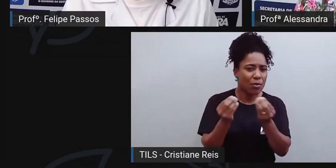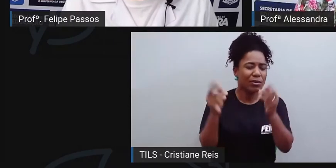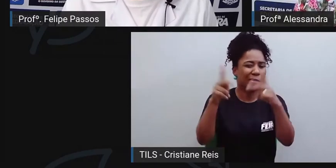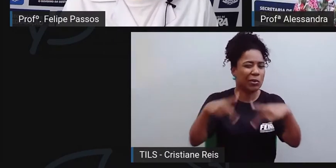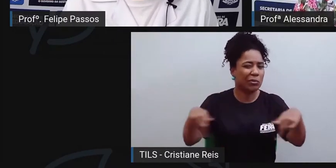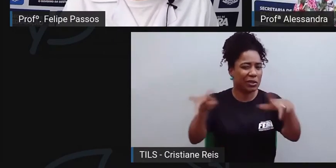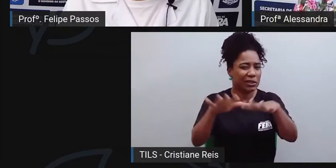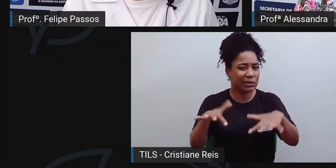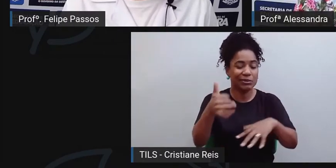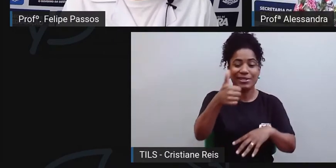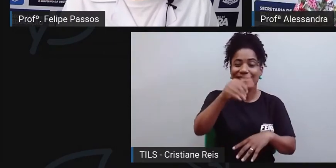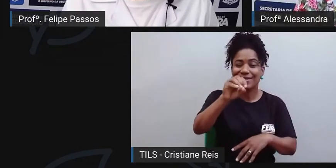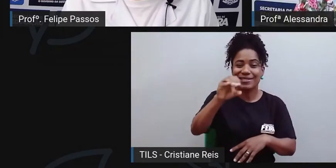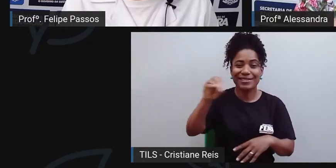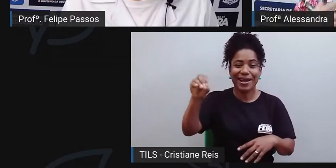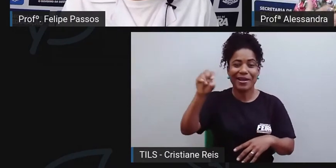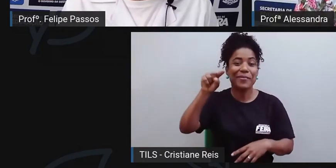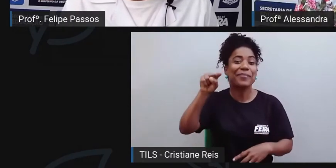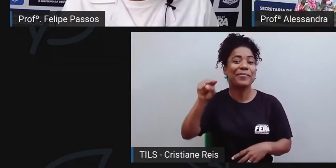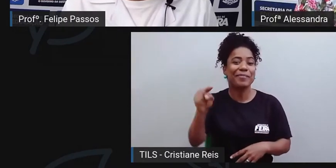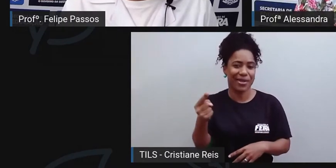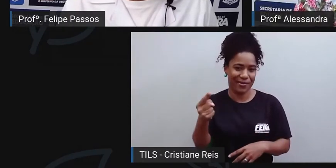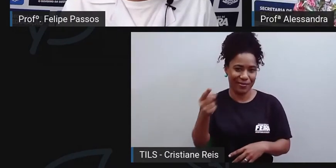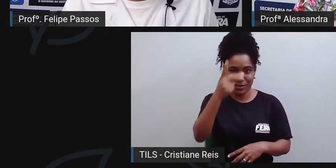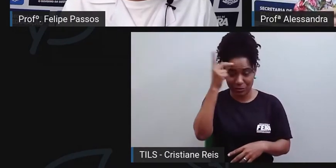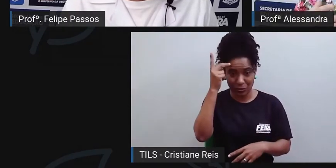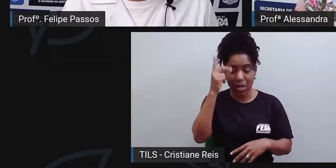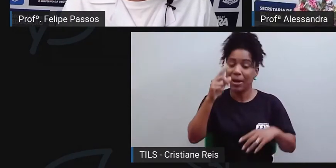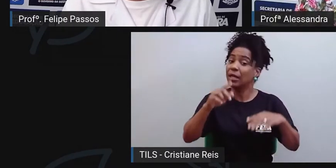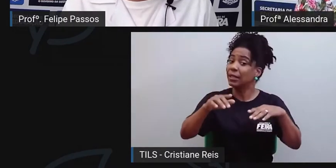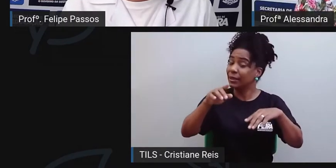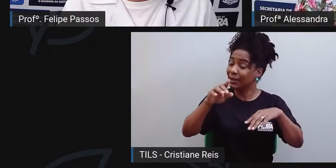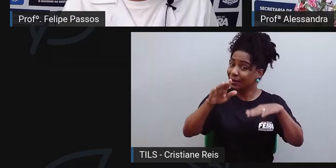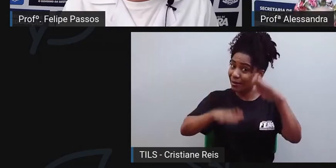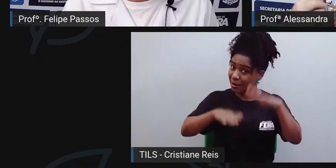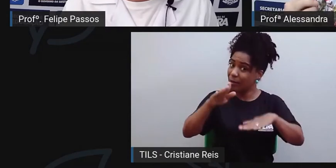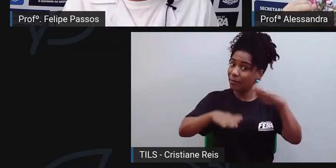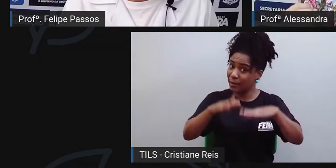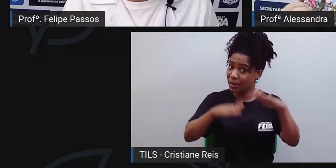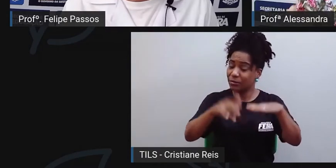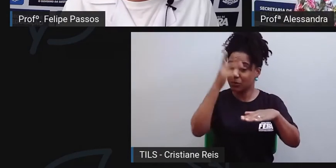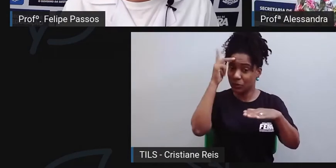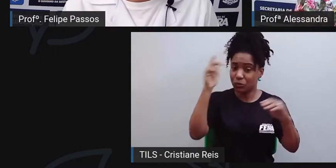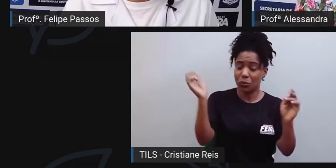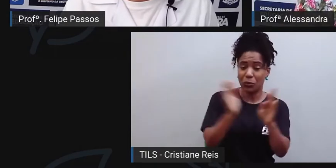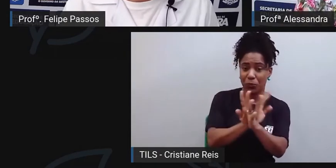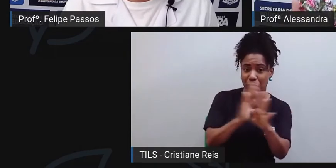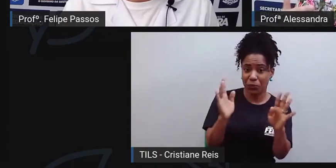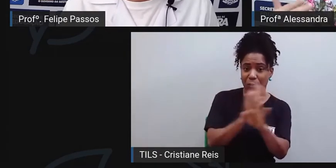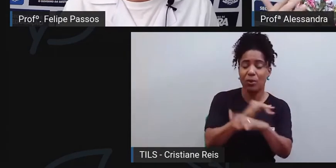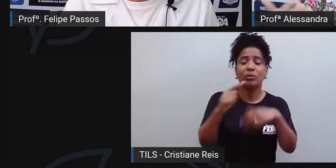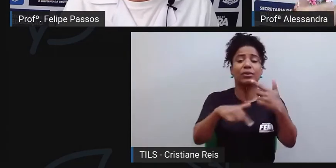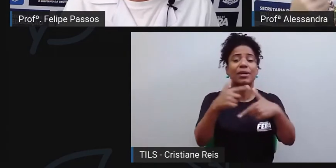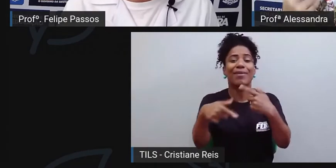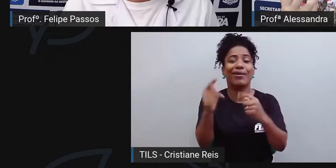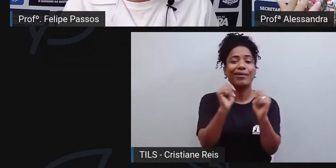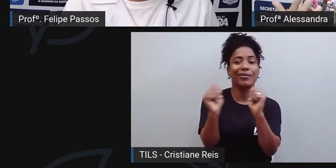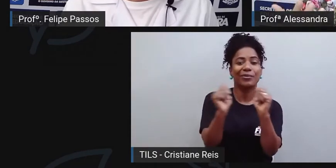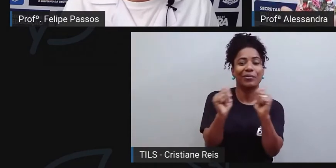partir de 100 mil habitantes, a depender de outras variáveis, como circulação de pessoas, como atividades econômicas,